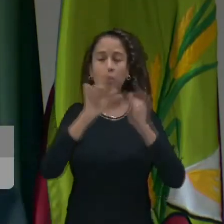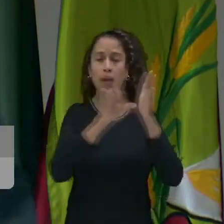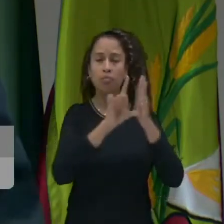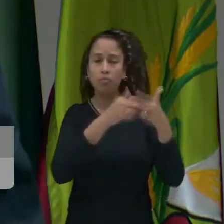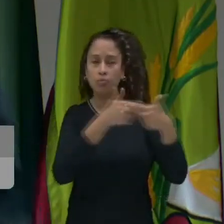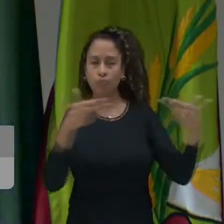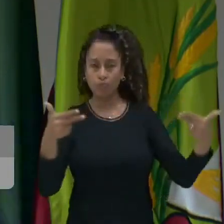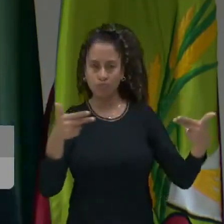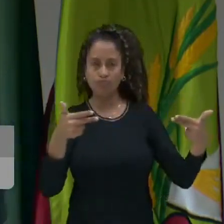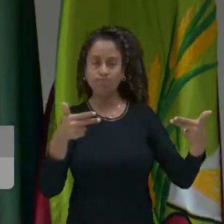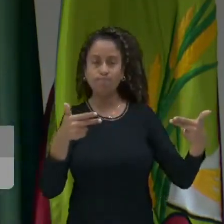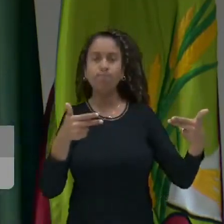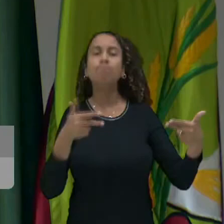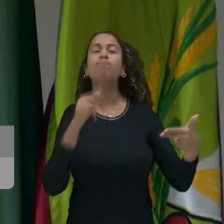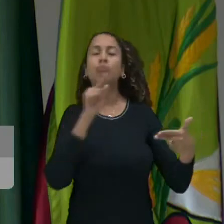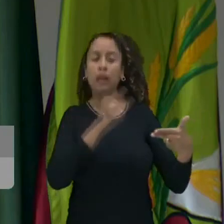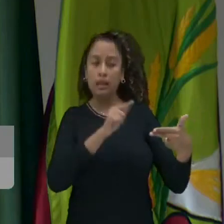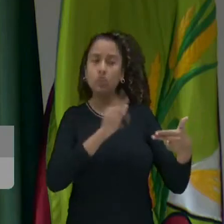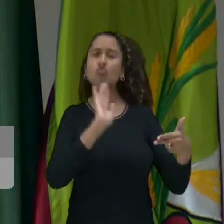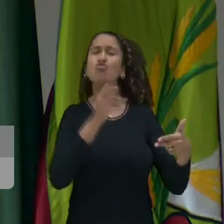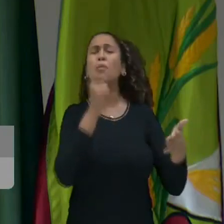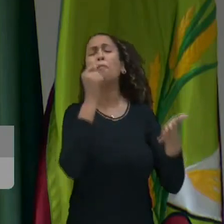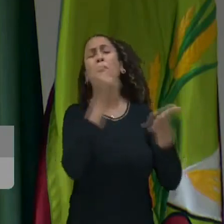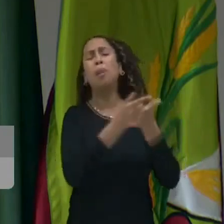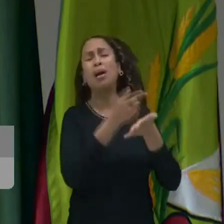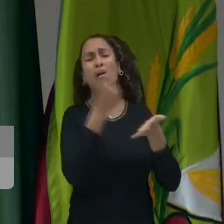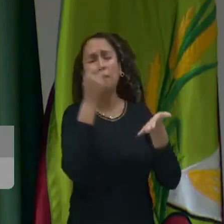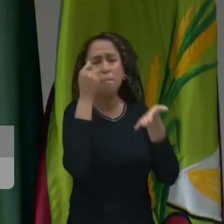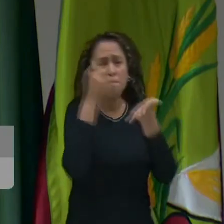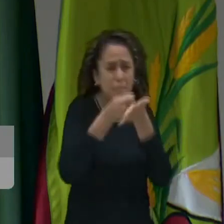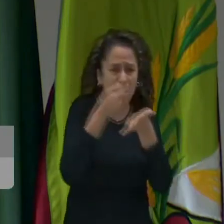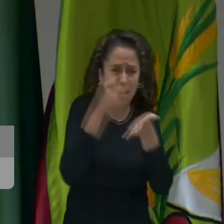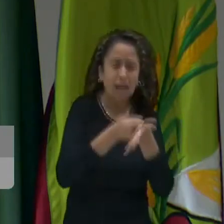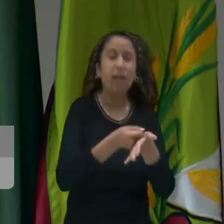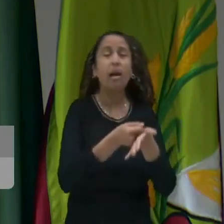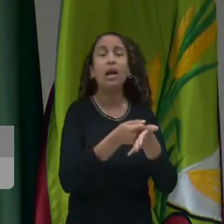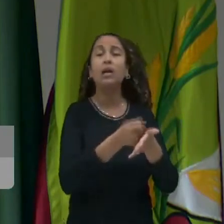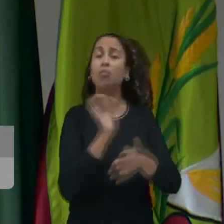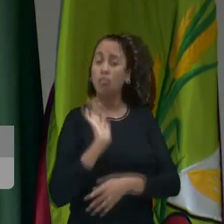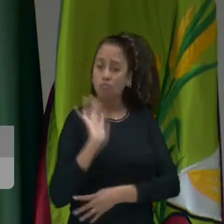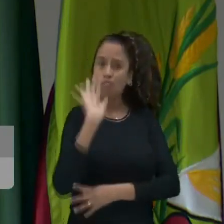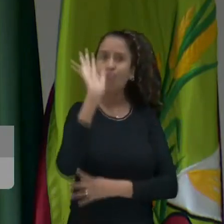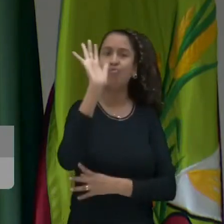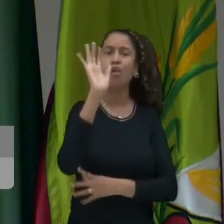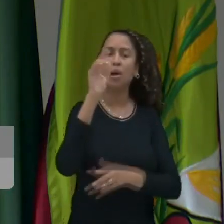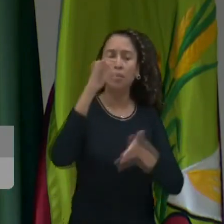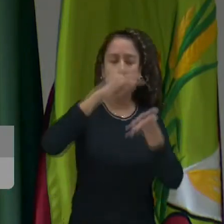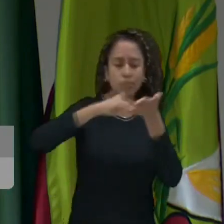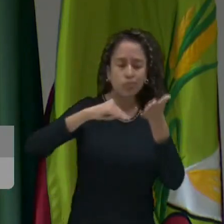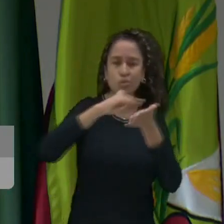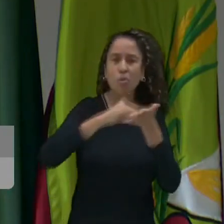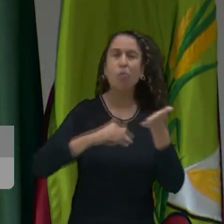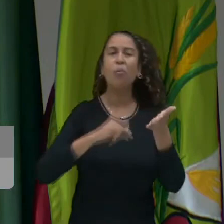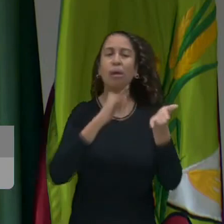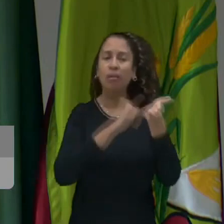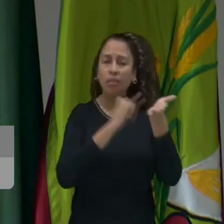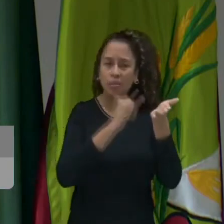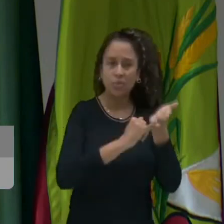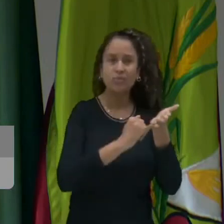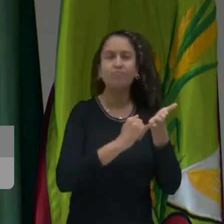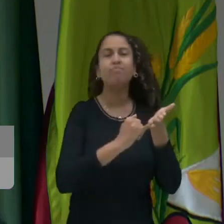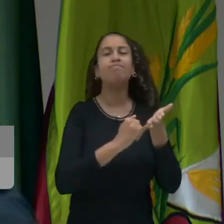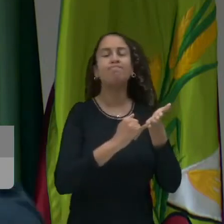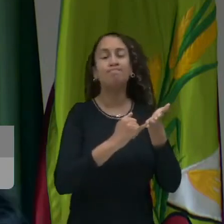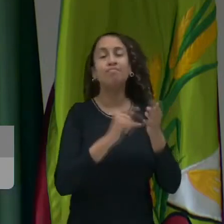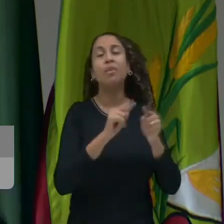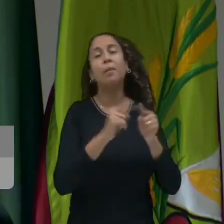Comerciantes que muitos deles já pagam, Pedro Lucas, caro pelo seu avará, caro pelos seus impostos, estão sim à